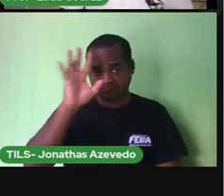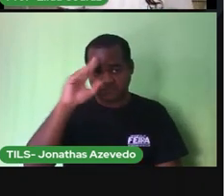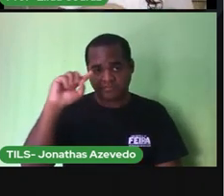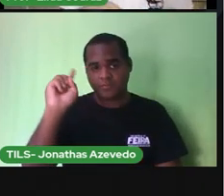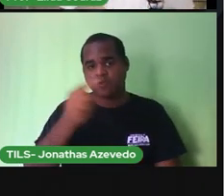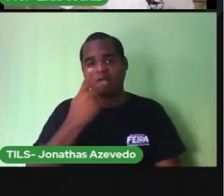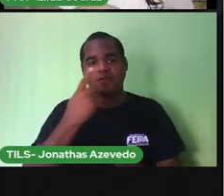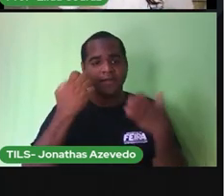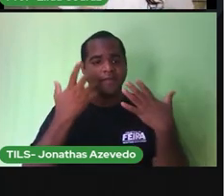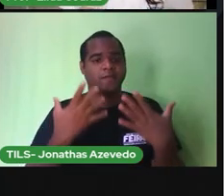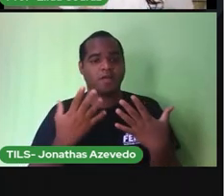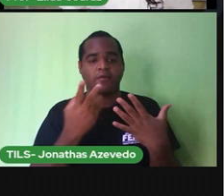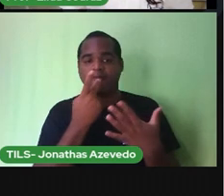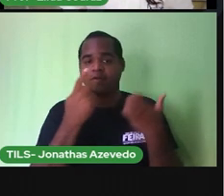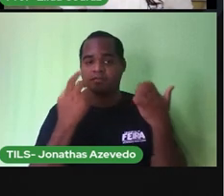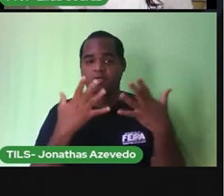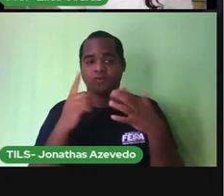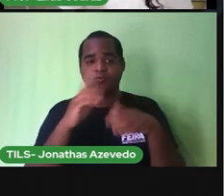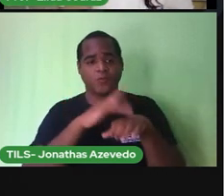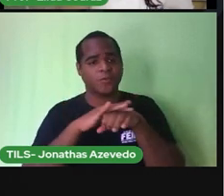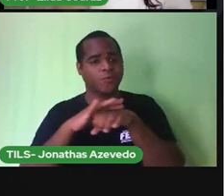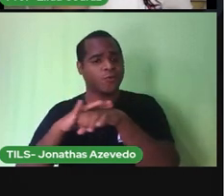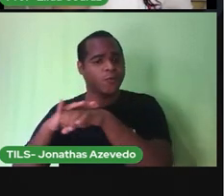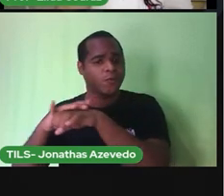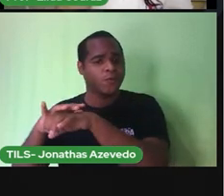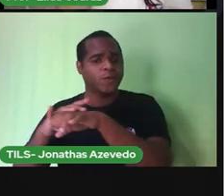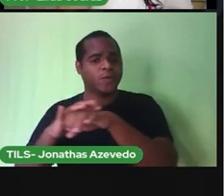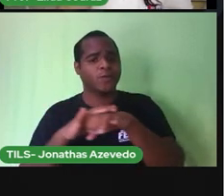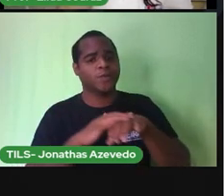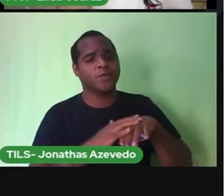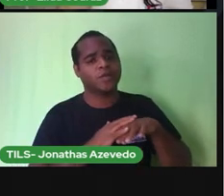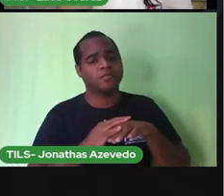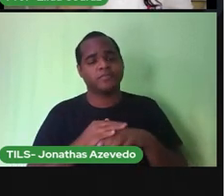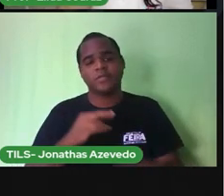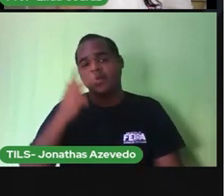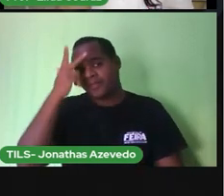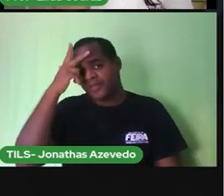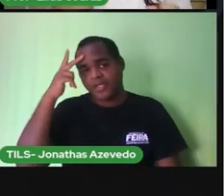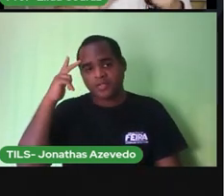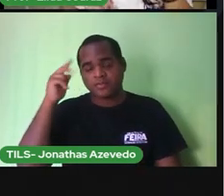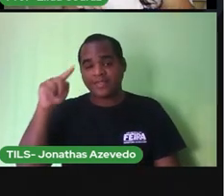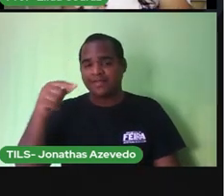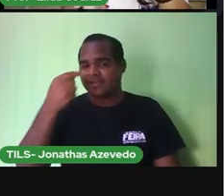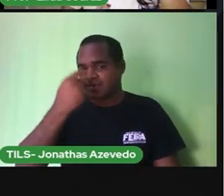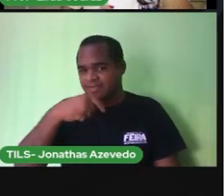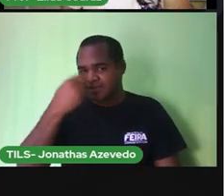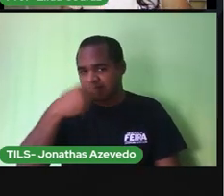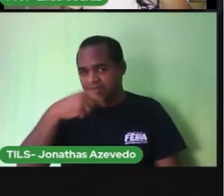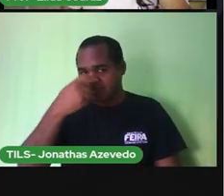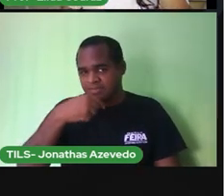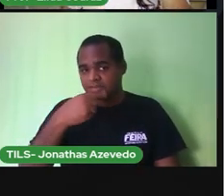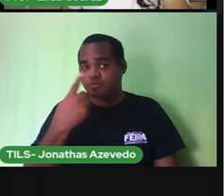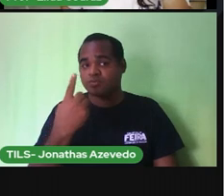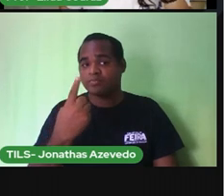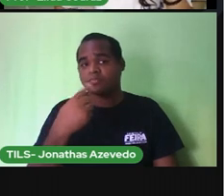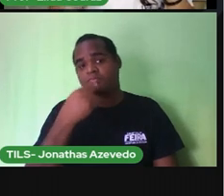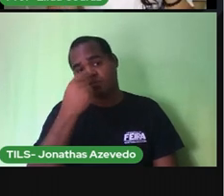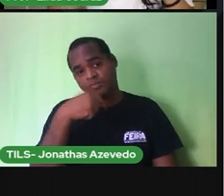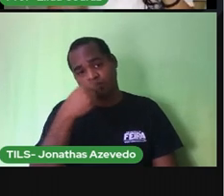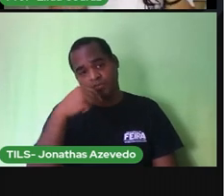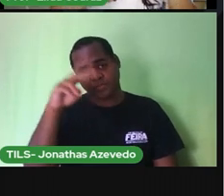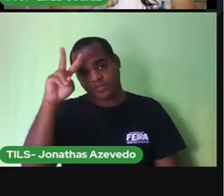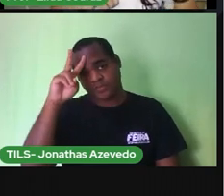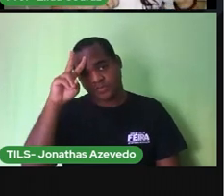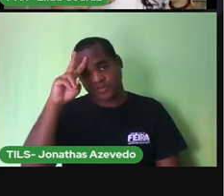num ambiente todo mundo fica doente já viu quando tem alguém gripado na sala de aula aparece um gripado na segunda